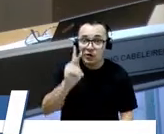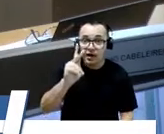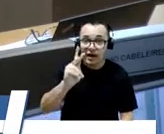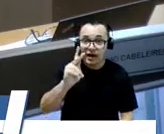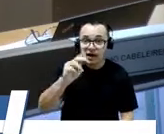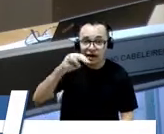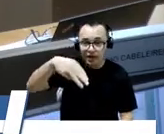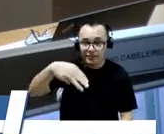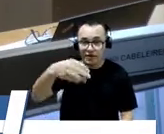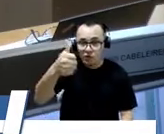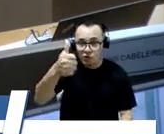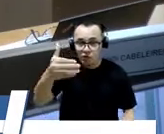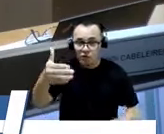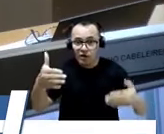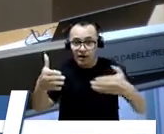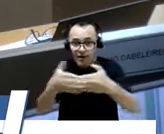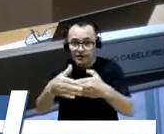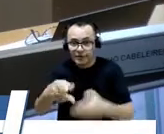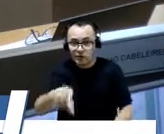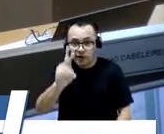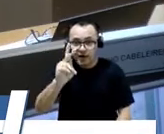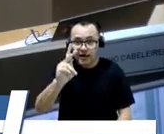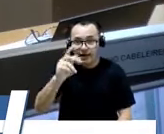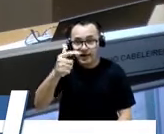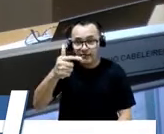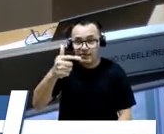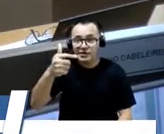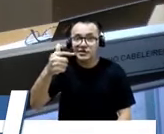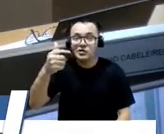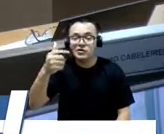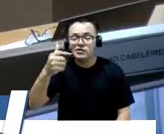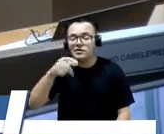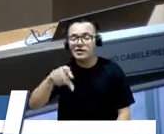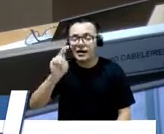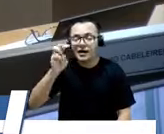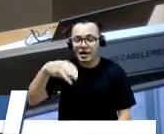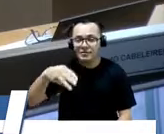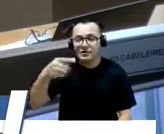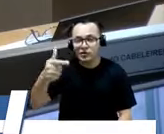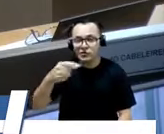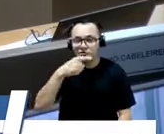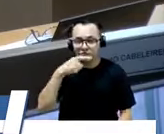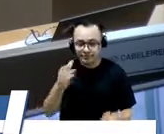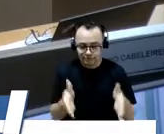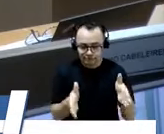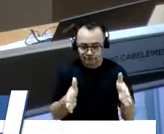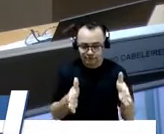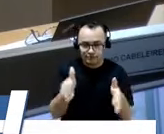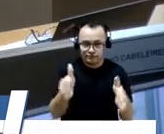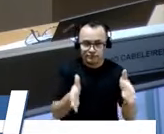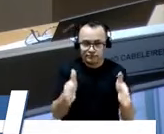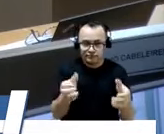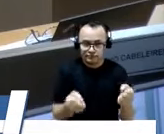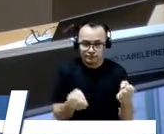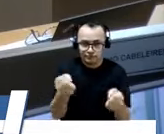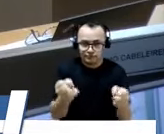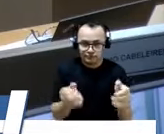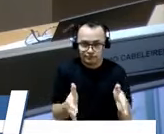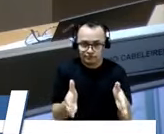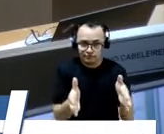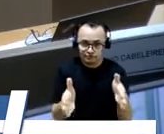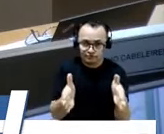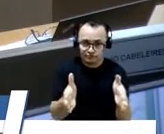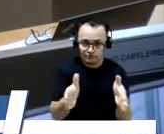Essa rodovia, ela precisava alargar o acostamento, igual foi feito ali a Tancredo Neves. Inclusive, na época,